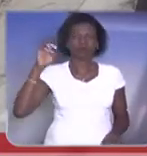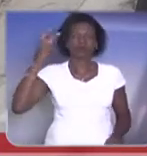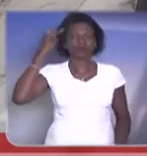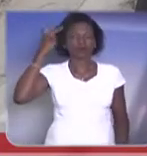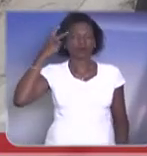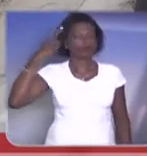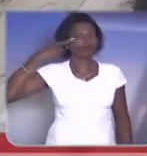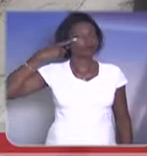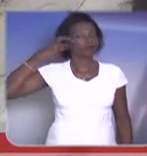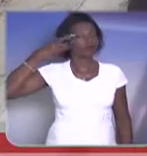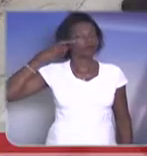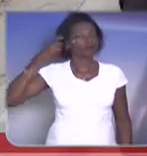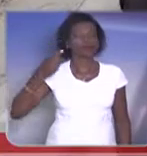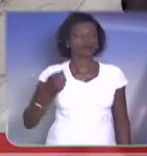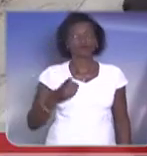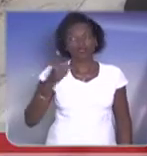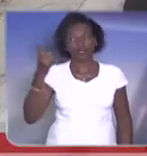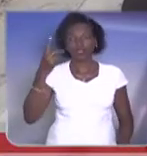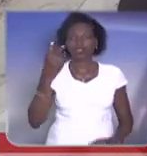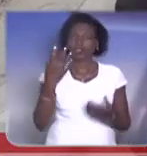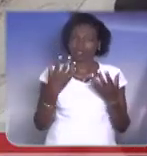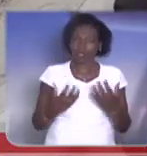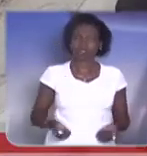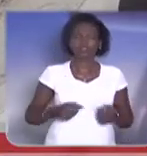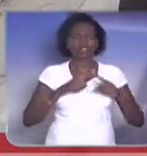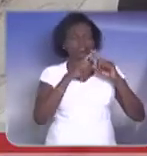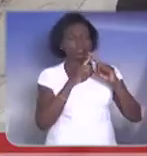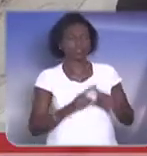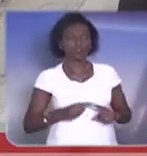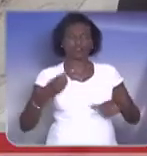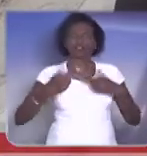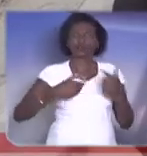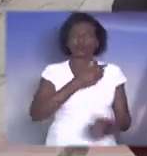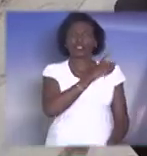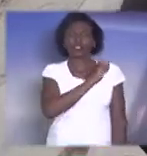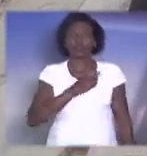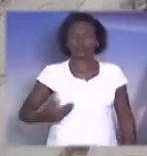o senhor João Doria, para que aceite o desafio do Governo de São Paulo em 2018. Muito obrigado.